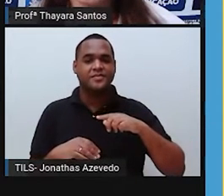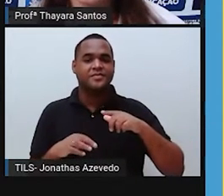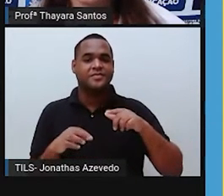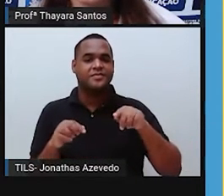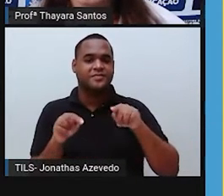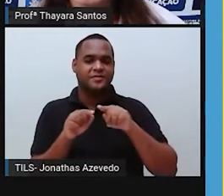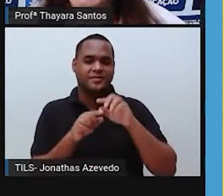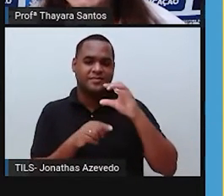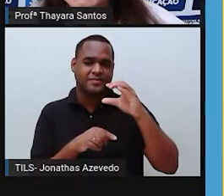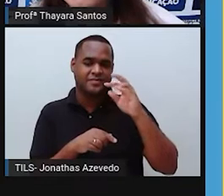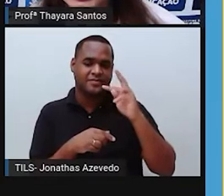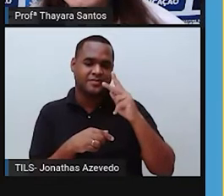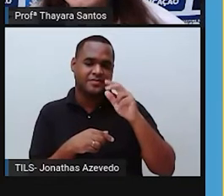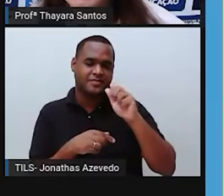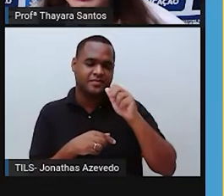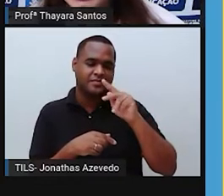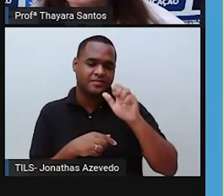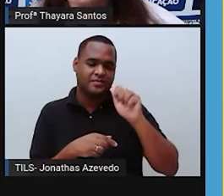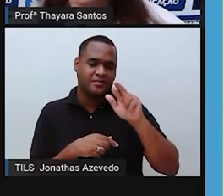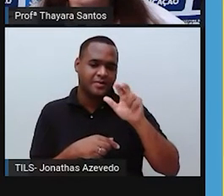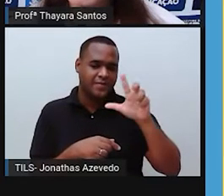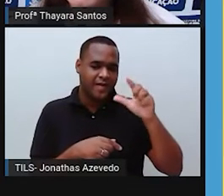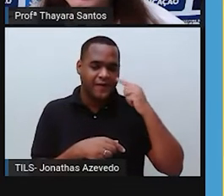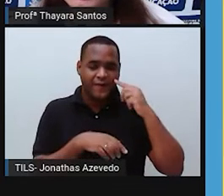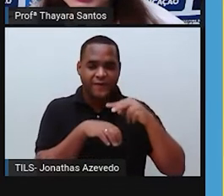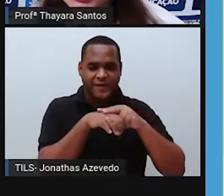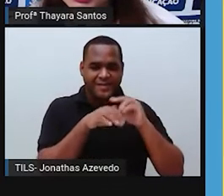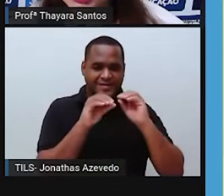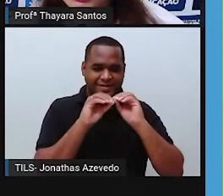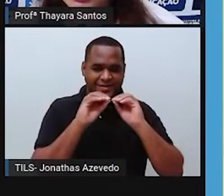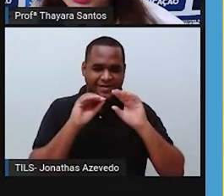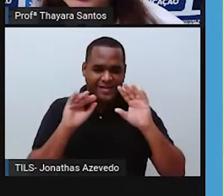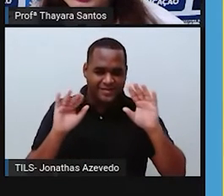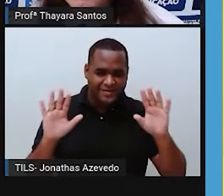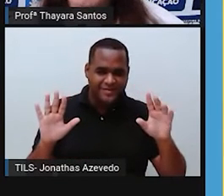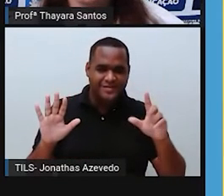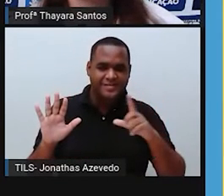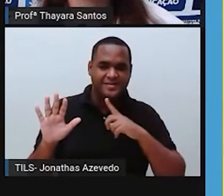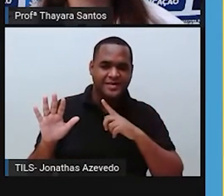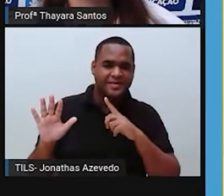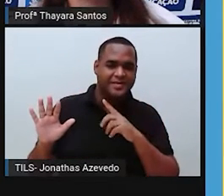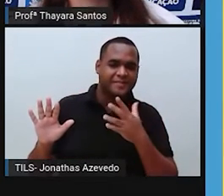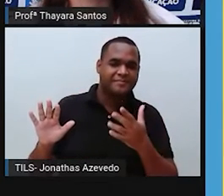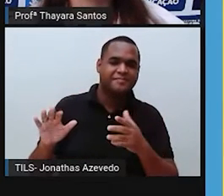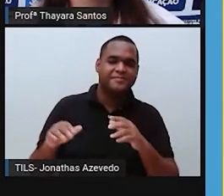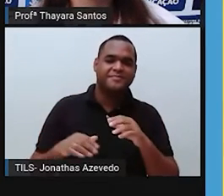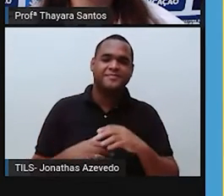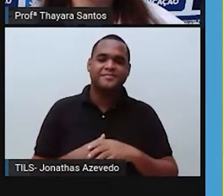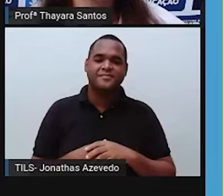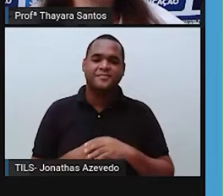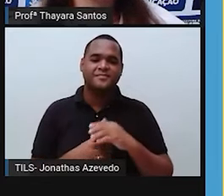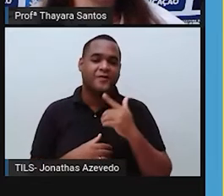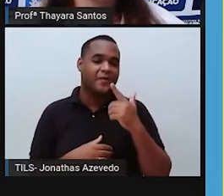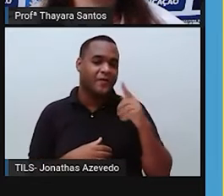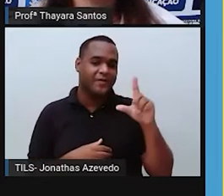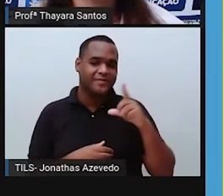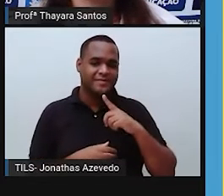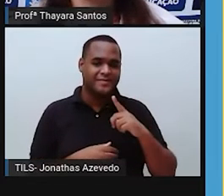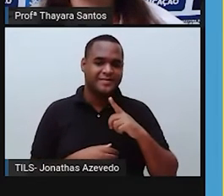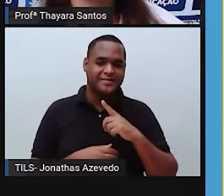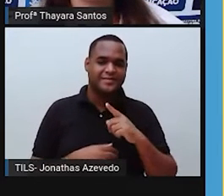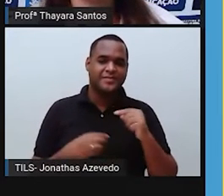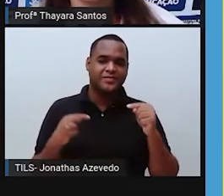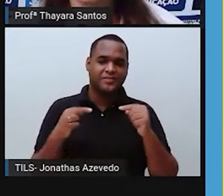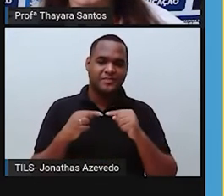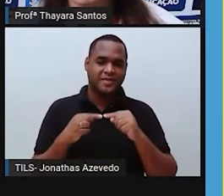chaparral, que é esse verdinho clarinho que está aqui na Oceania, tem o chaparral. As savanas, que são bem características